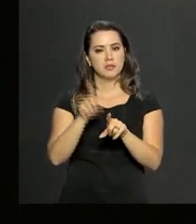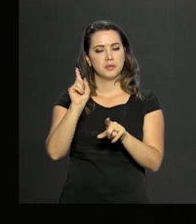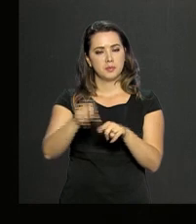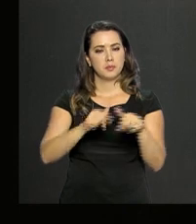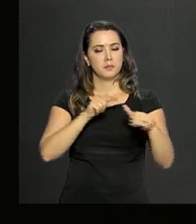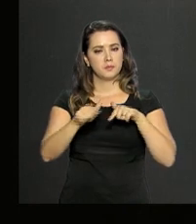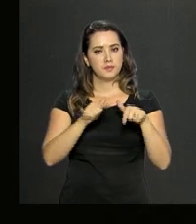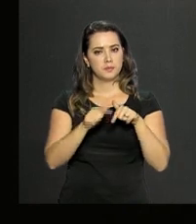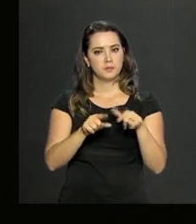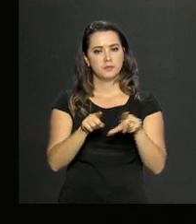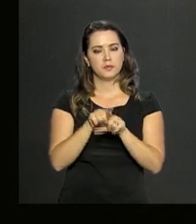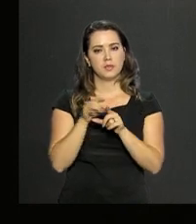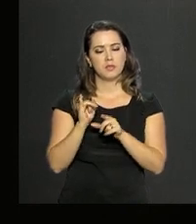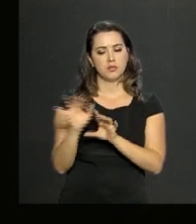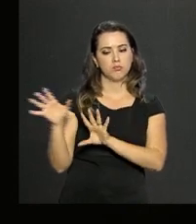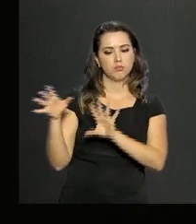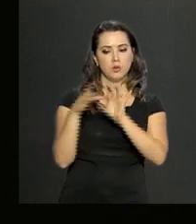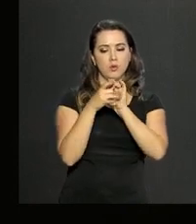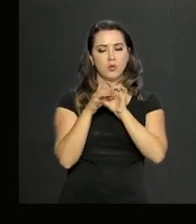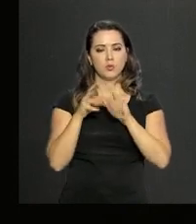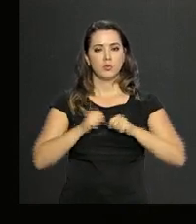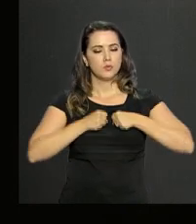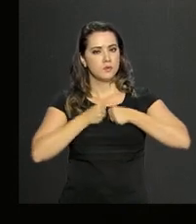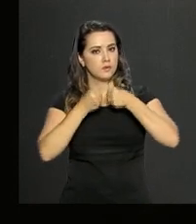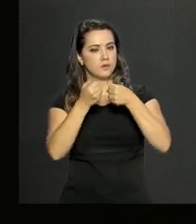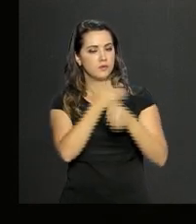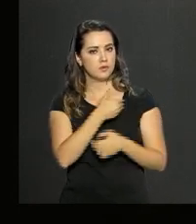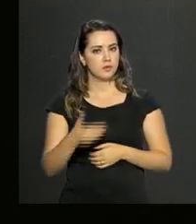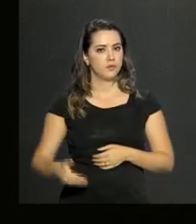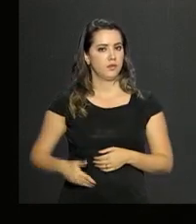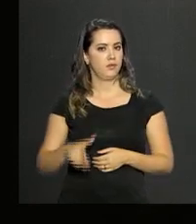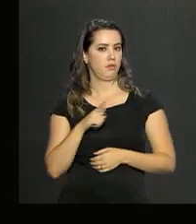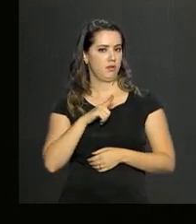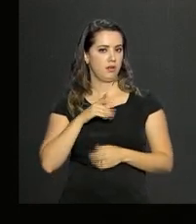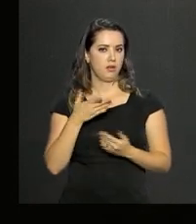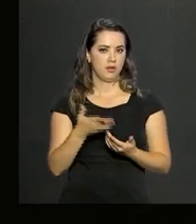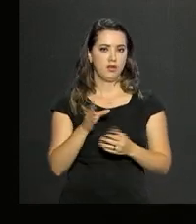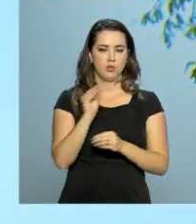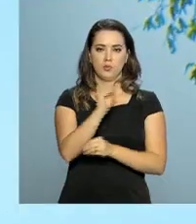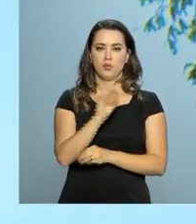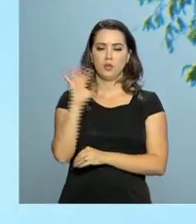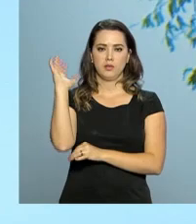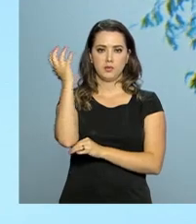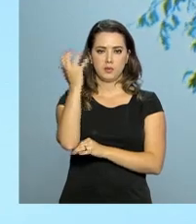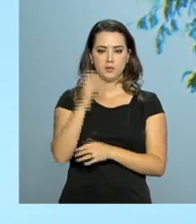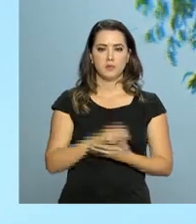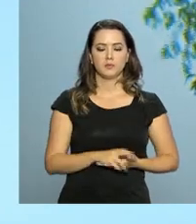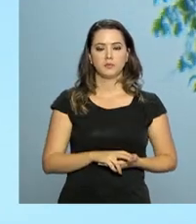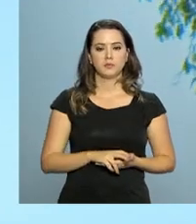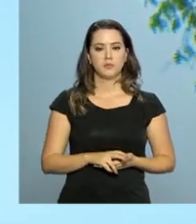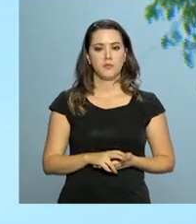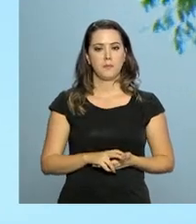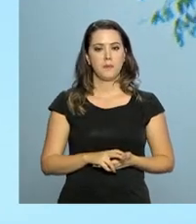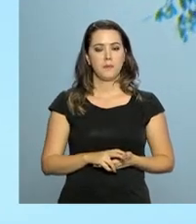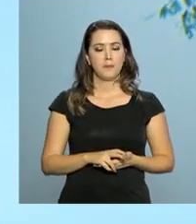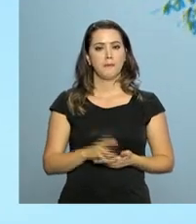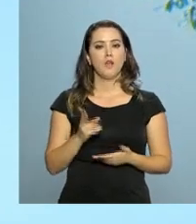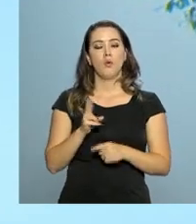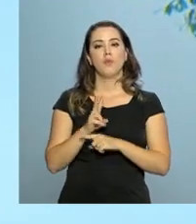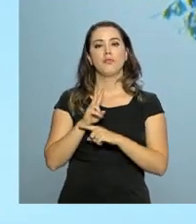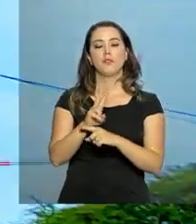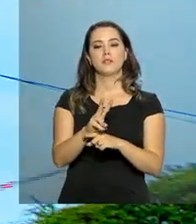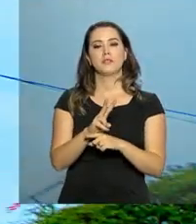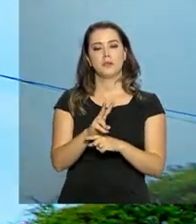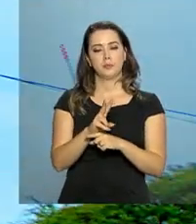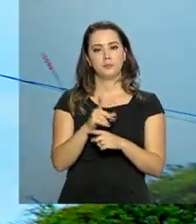que se coaduna com todos os esforços que o governo tem feito na área ambiental. O financiamento de energia renovável atende